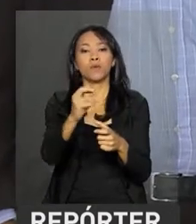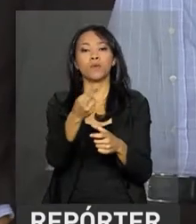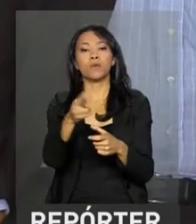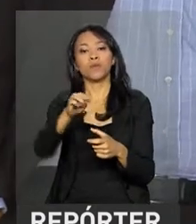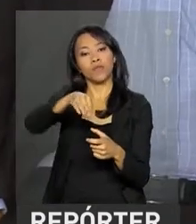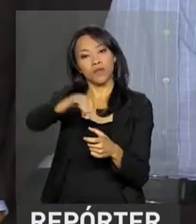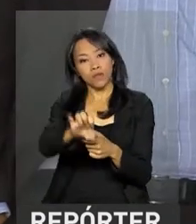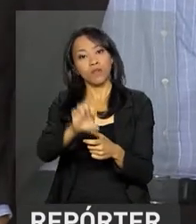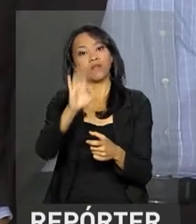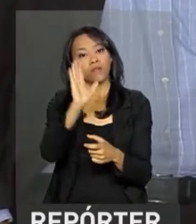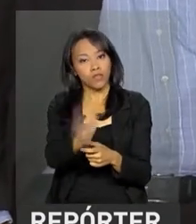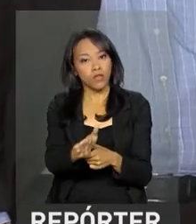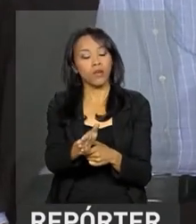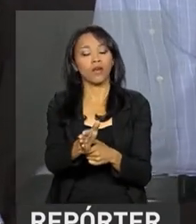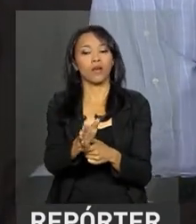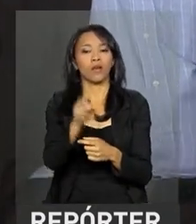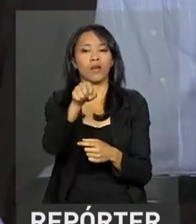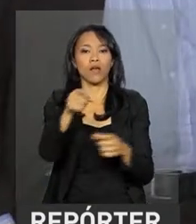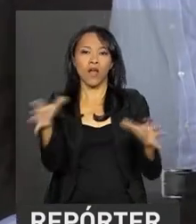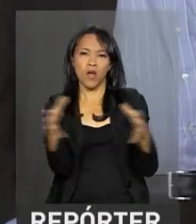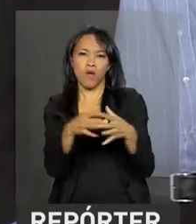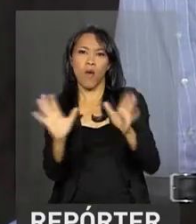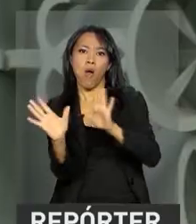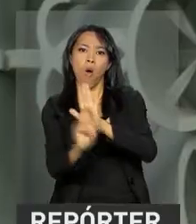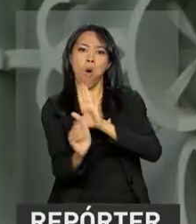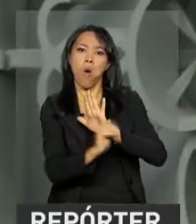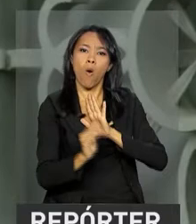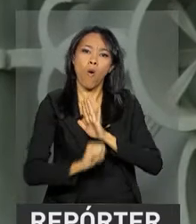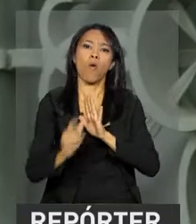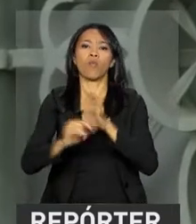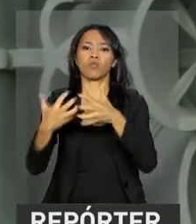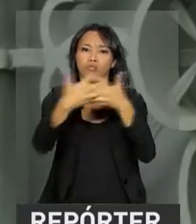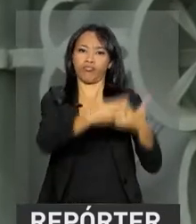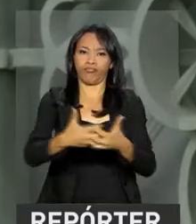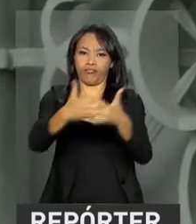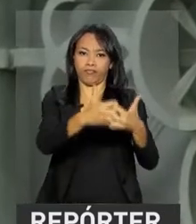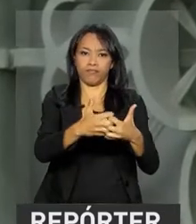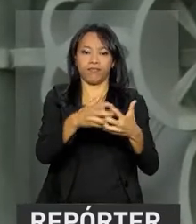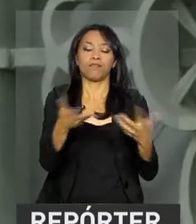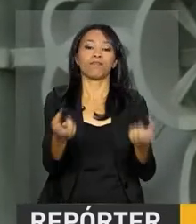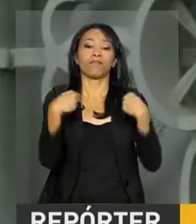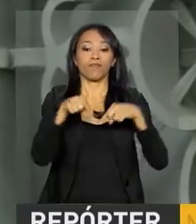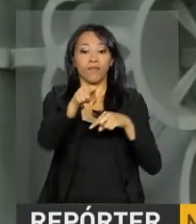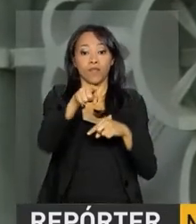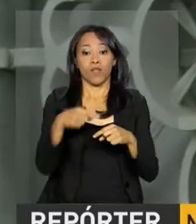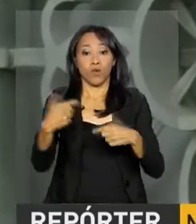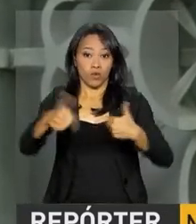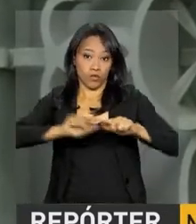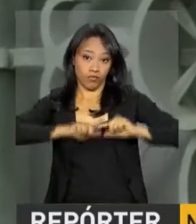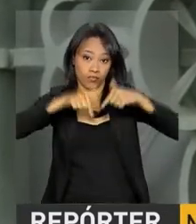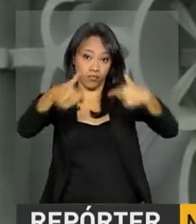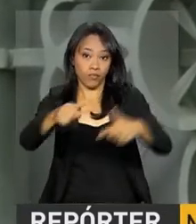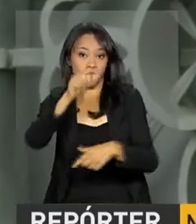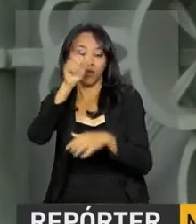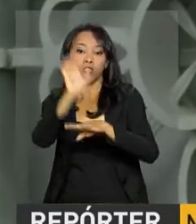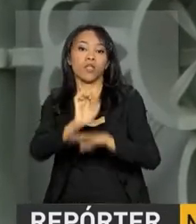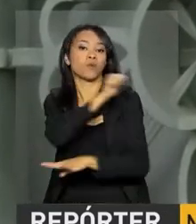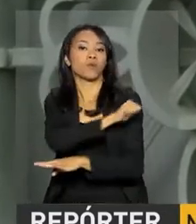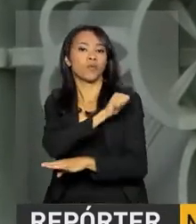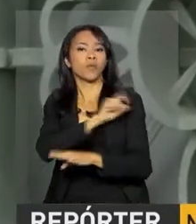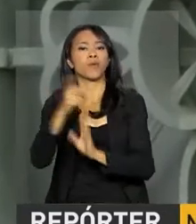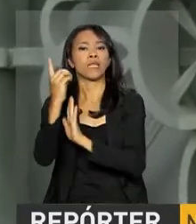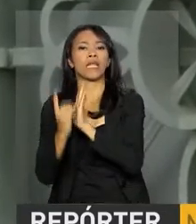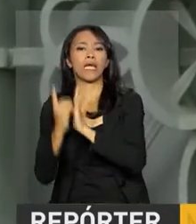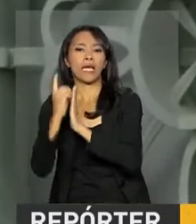especialmente no tópico do roubo de cargas. As ações no Rio de Janeiro começaram após a publicação do decreto de